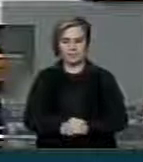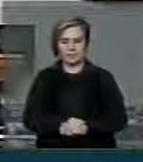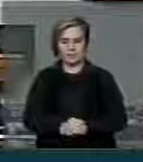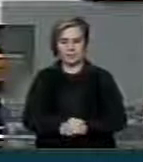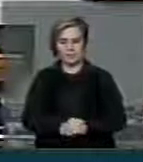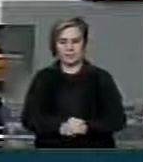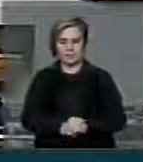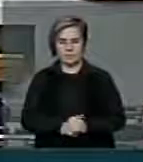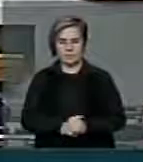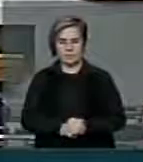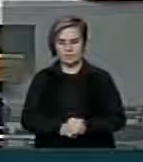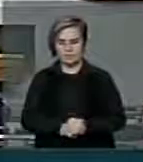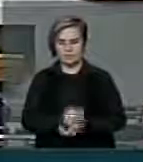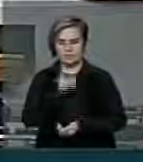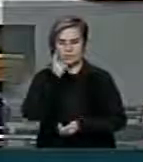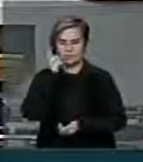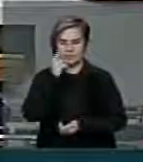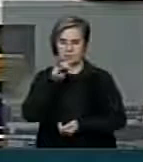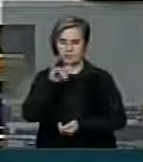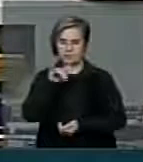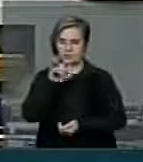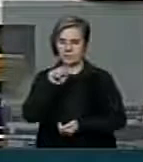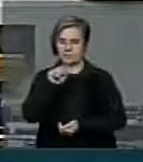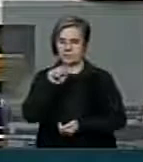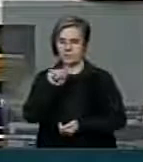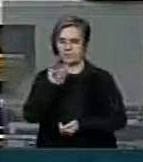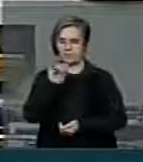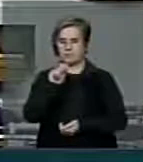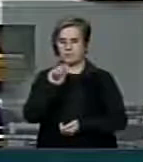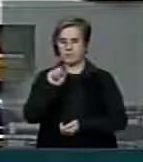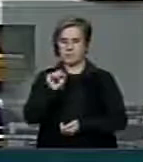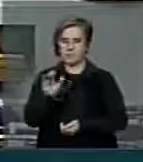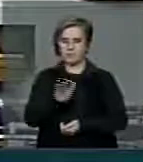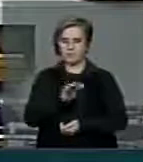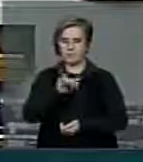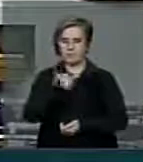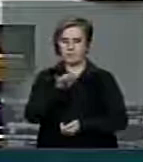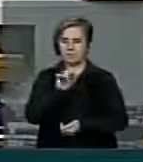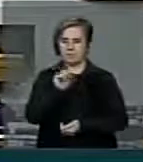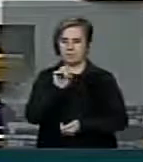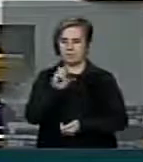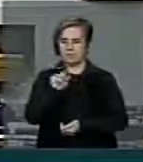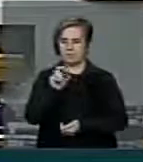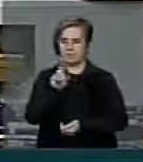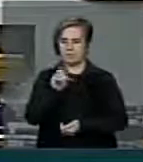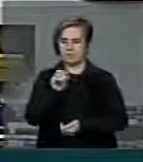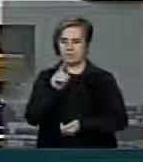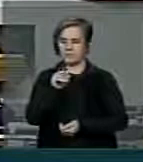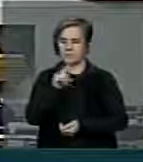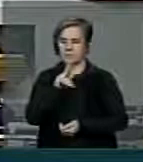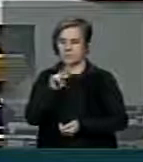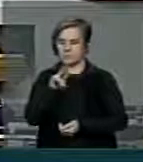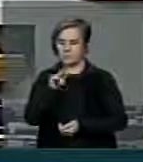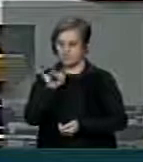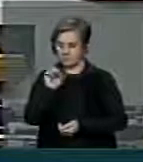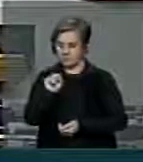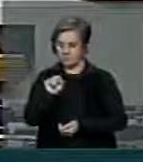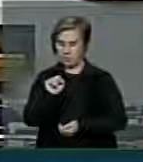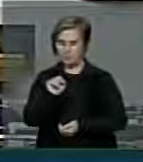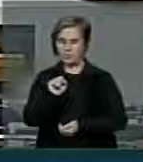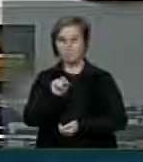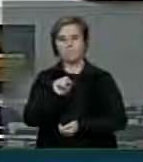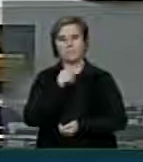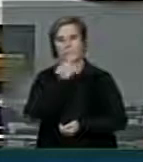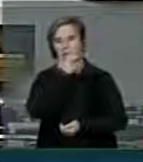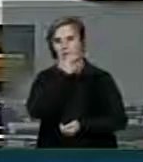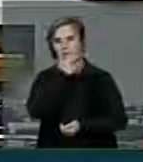Deputado Zair Silvestre, deputado Jesus Rodrigo, o senhor tem cinco minutos, mas enquanto isso nós vamos conceder